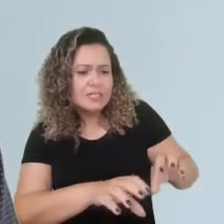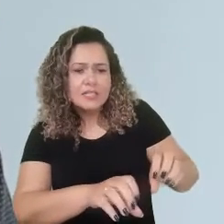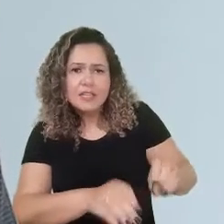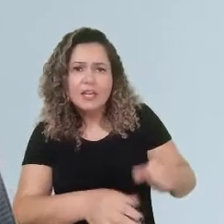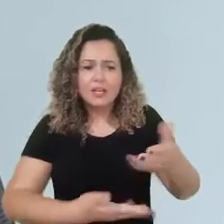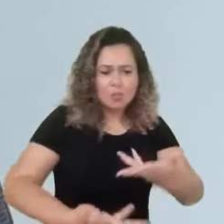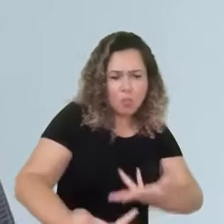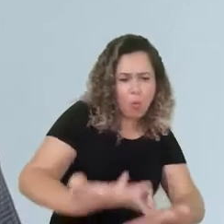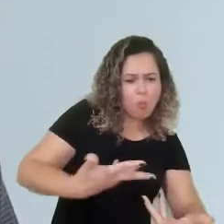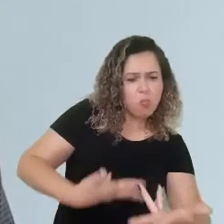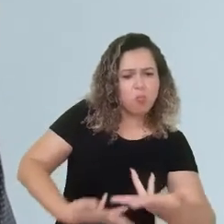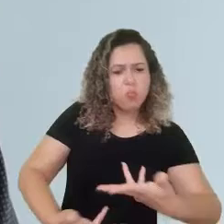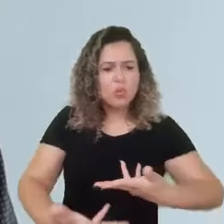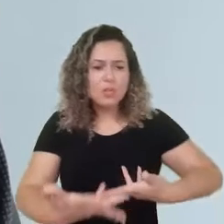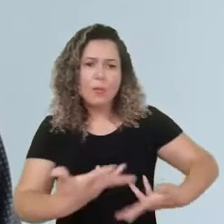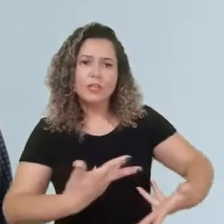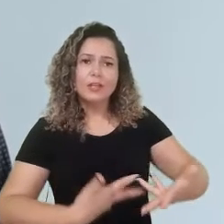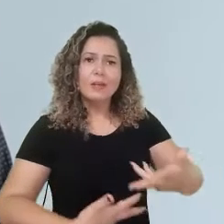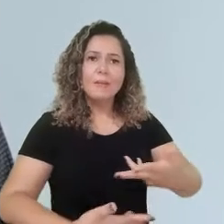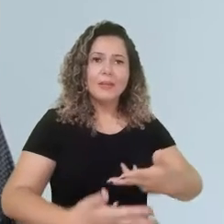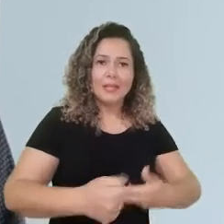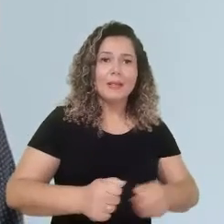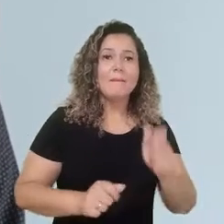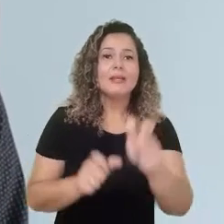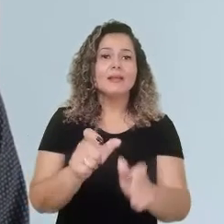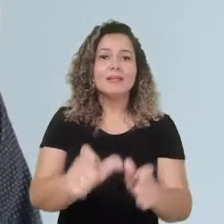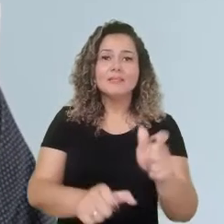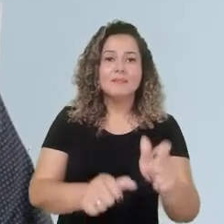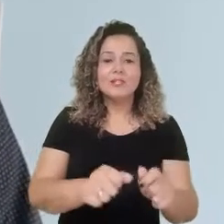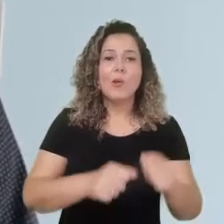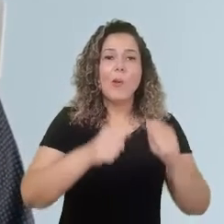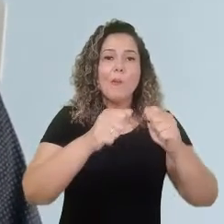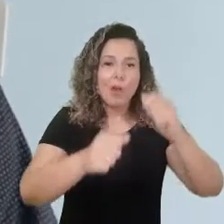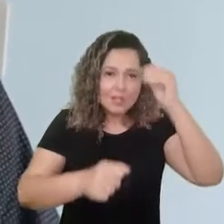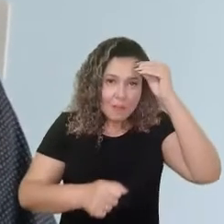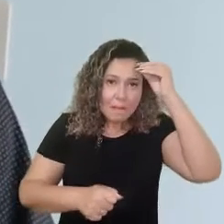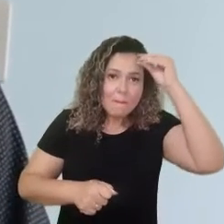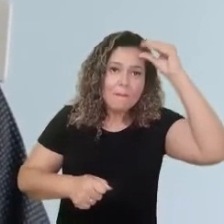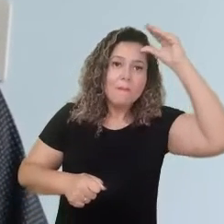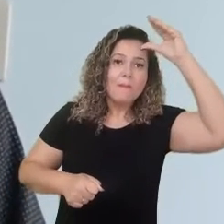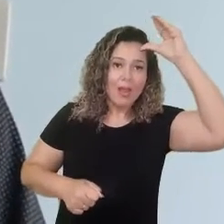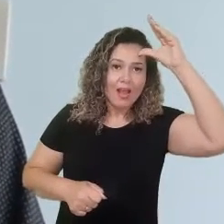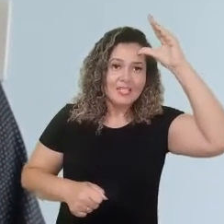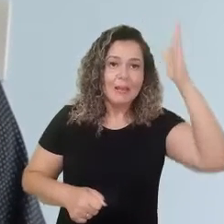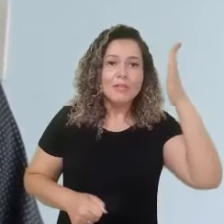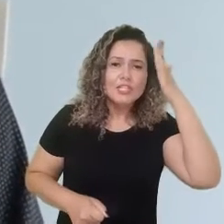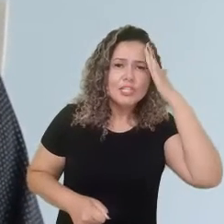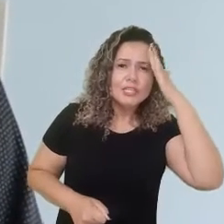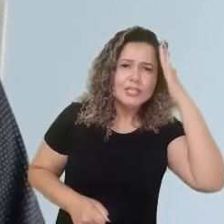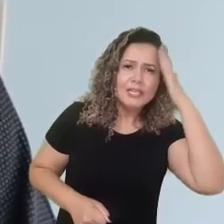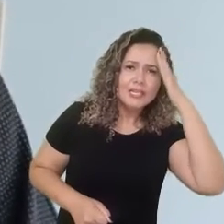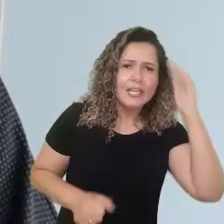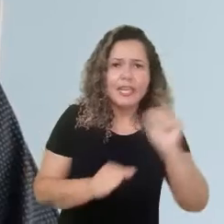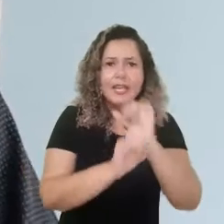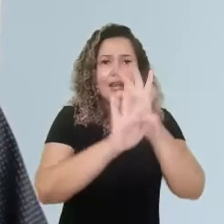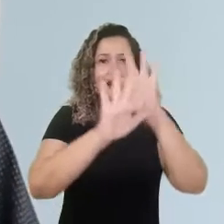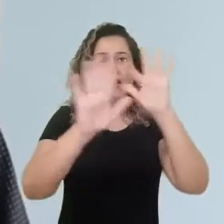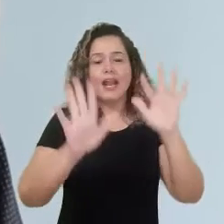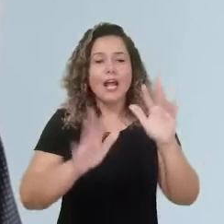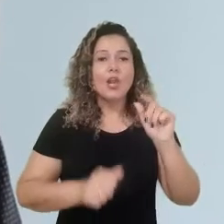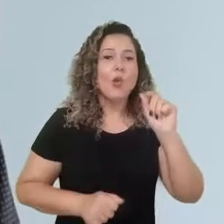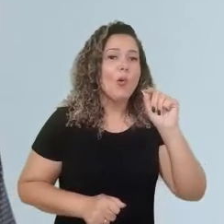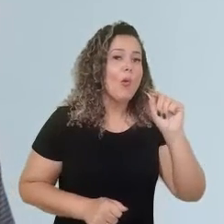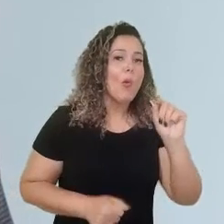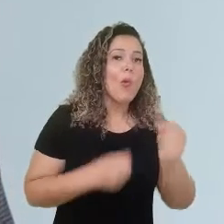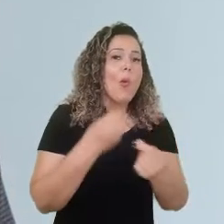conhecimento fiscal e podendo contribuir para que as pessoas possam ter uma condição de saber